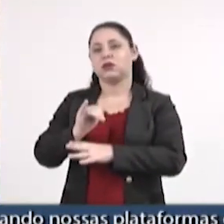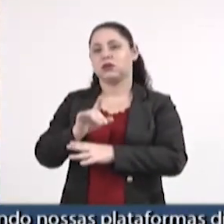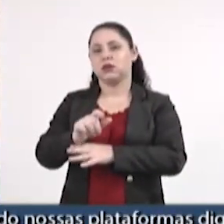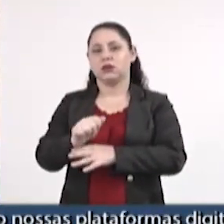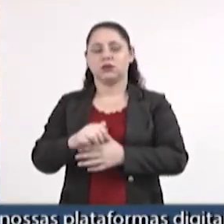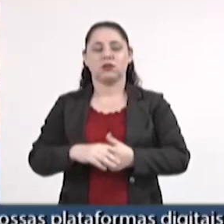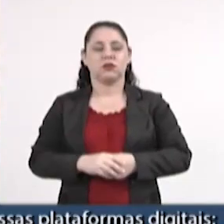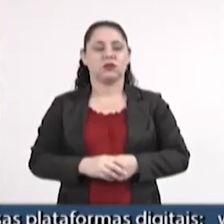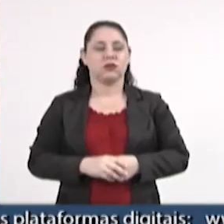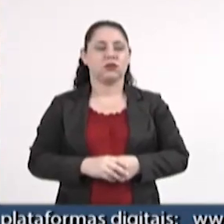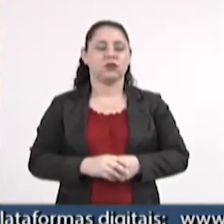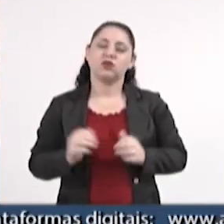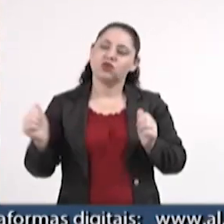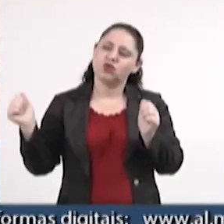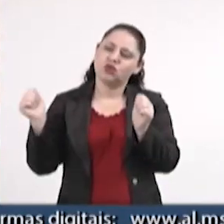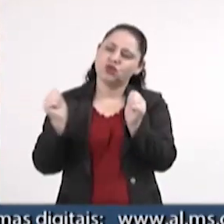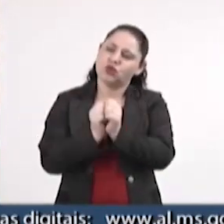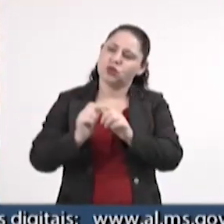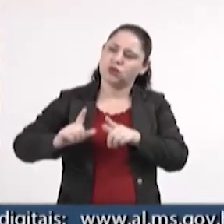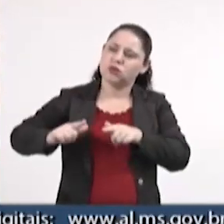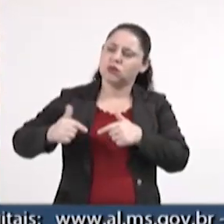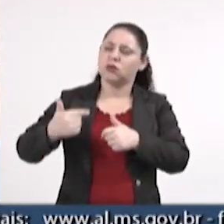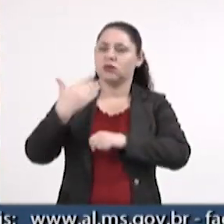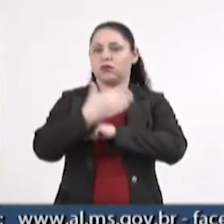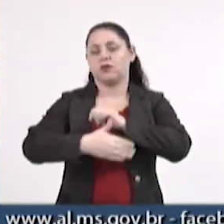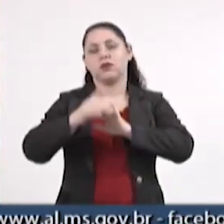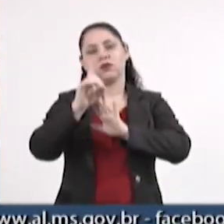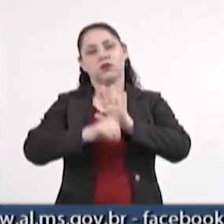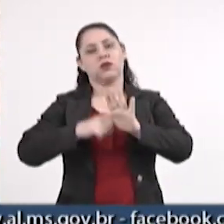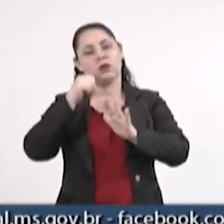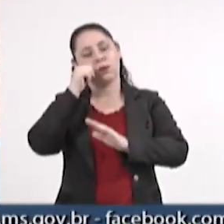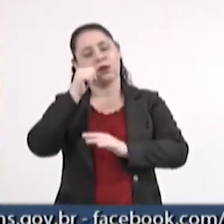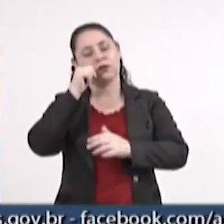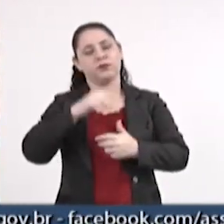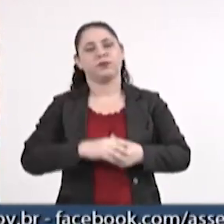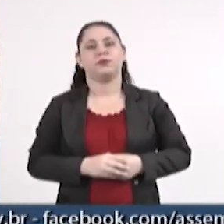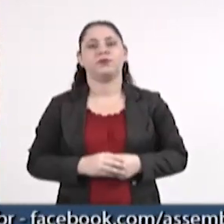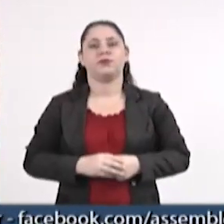Cida ao nosso lado nessa luta na defesa dos direitos das mulheres.